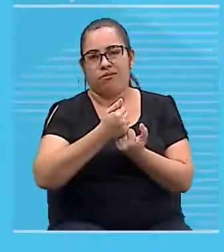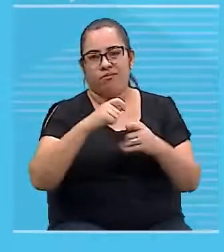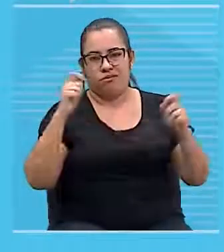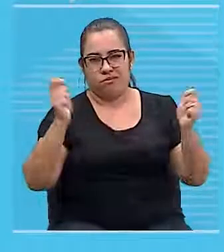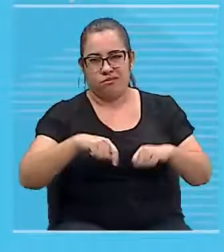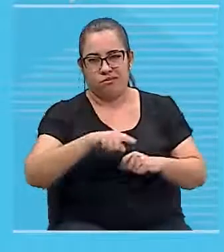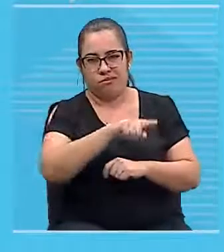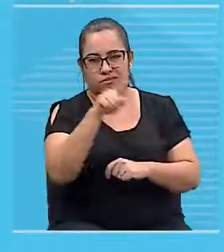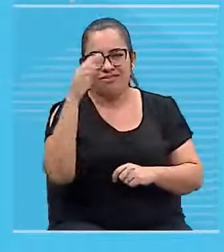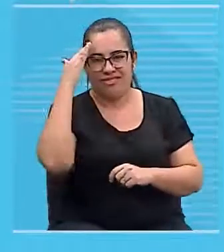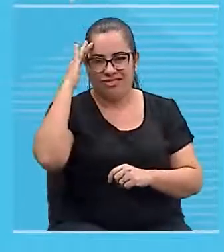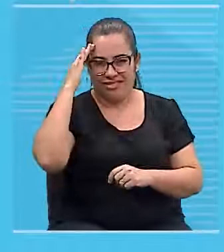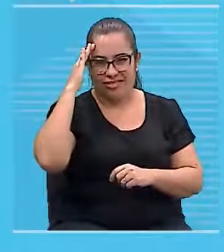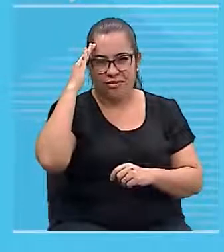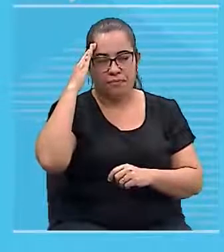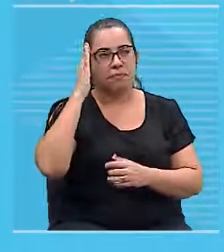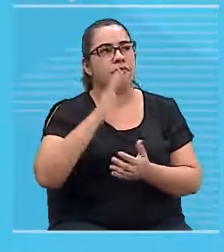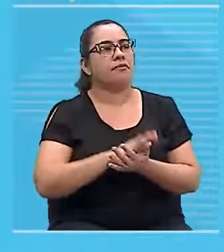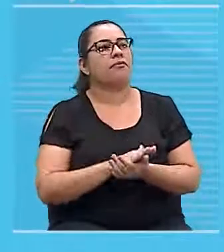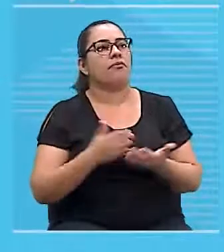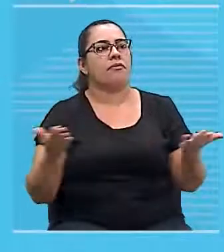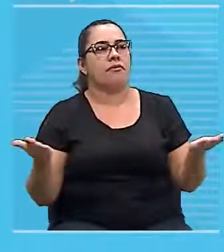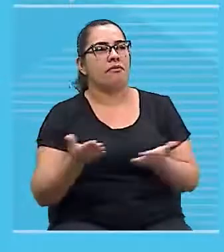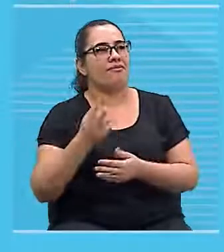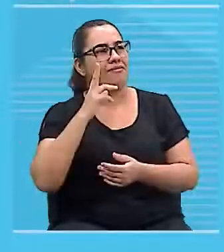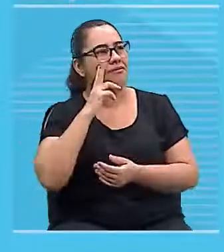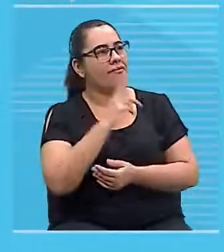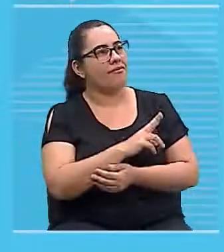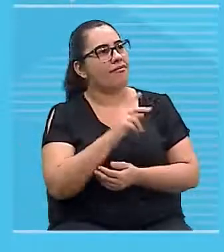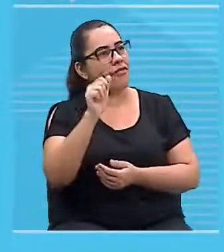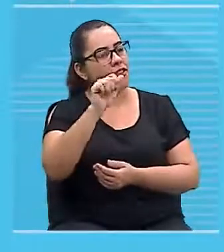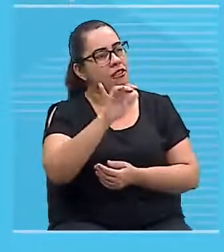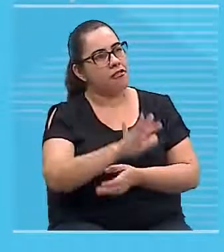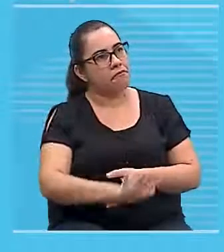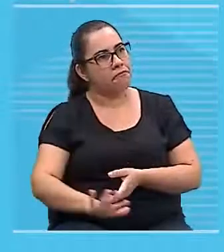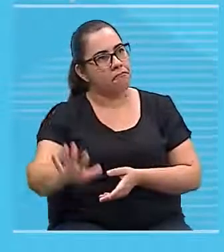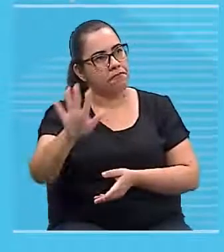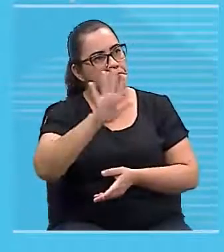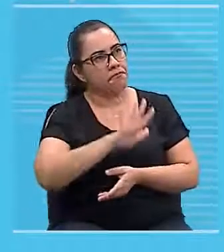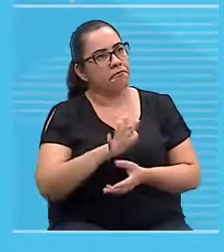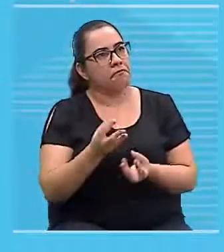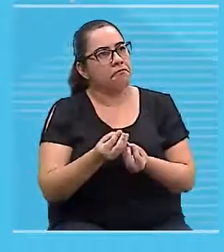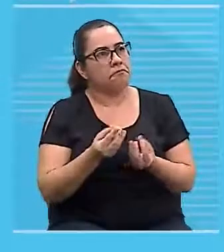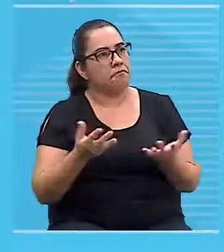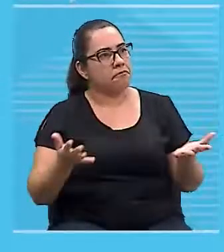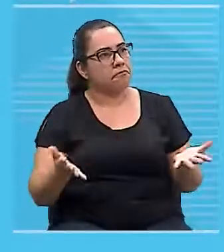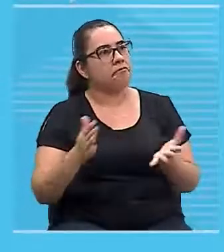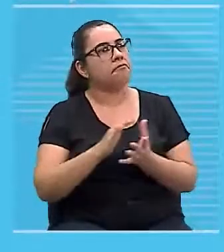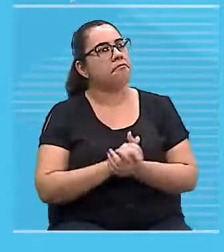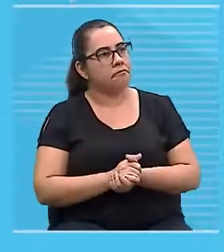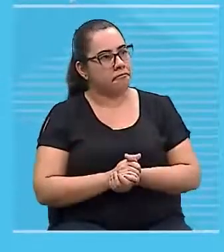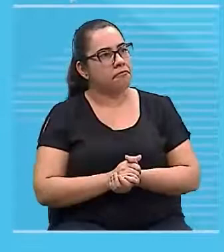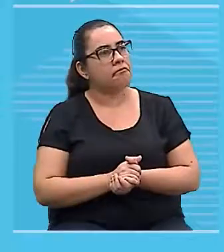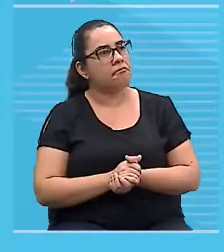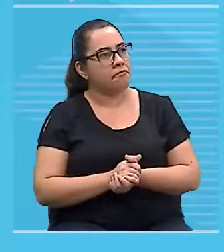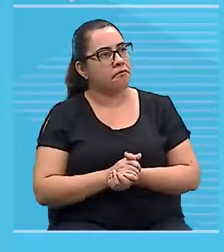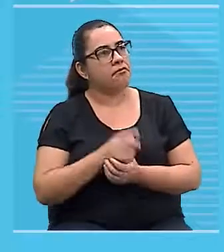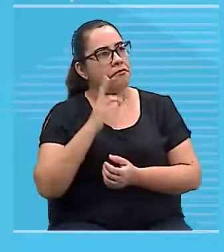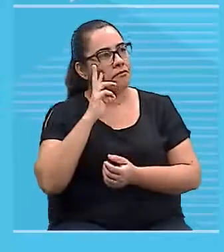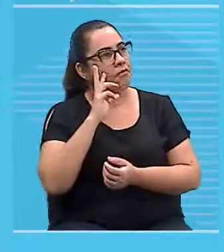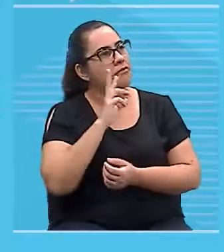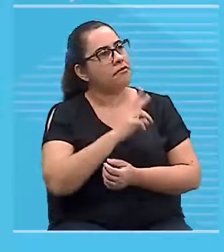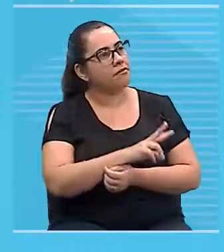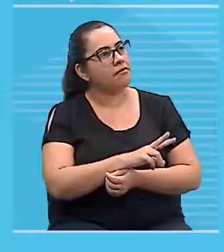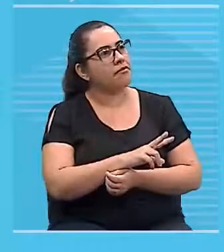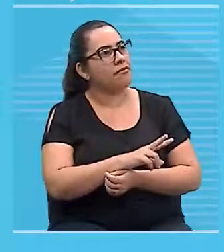galerinha? Então, deixa eu representar aqui para vocês como é que seria essa regrinha na mão direita.